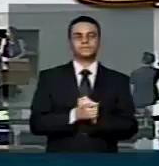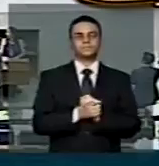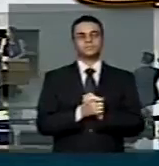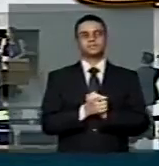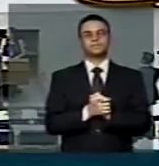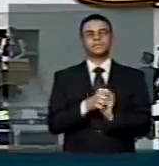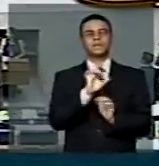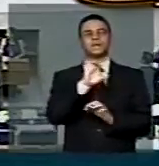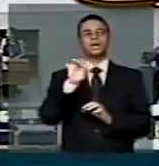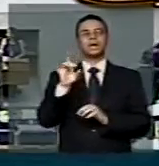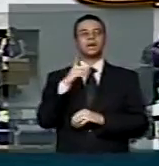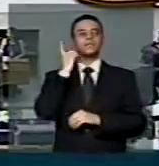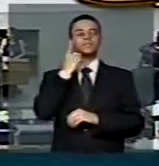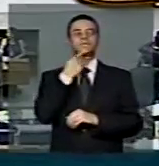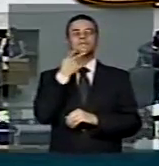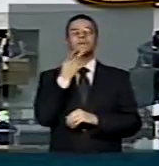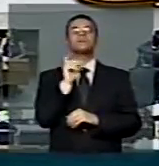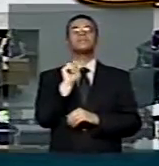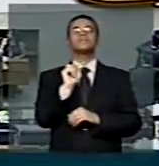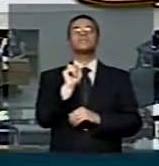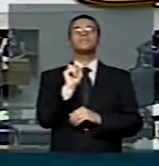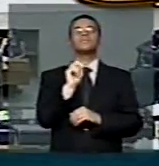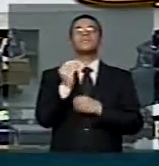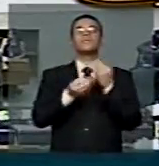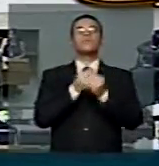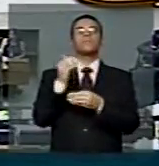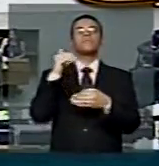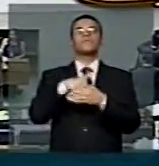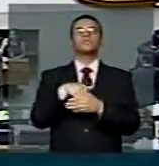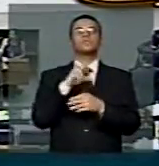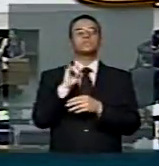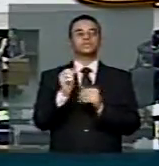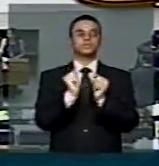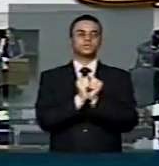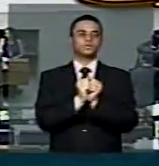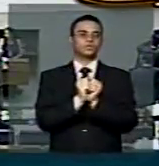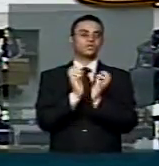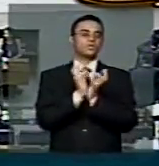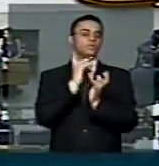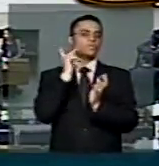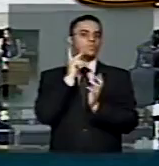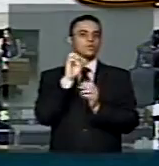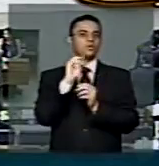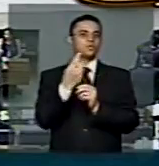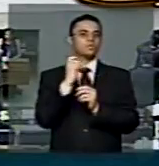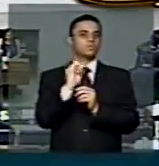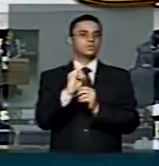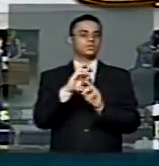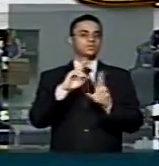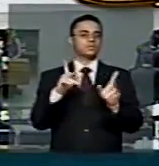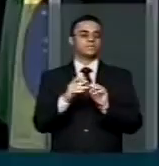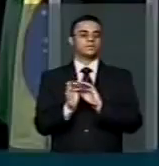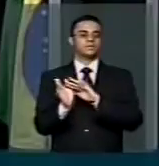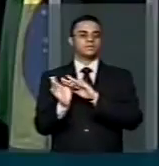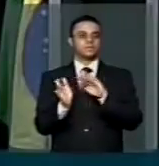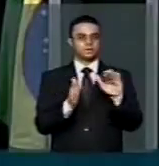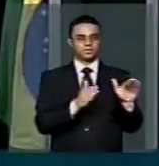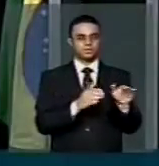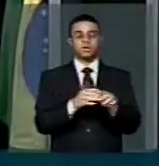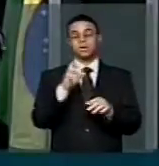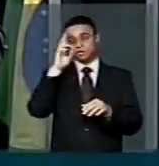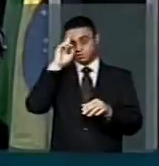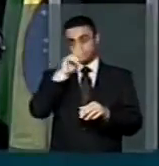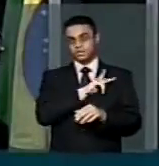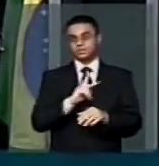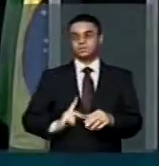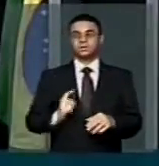solidariamente. O senhor presidente, por gentileza, eu quero concluir, porque é